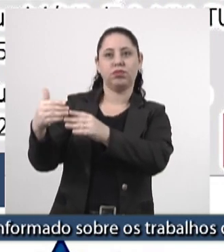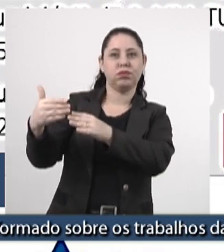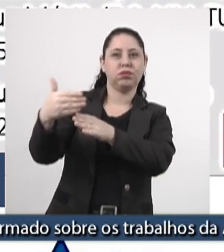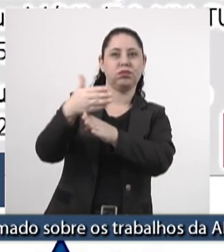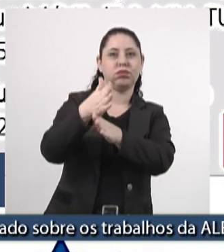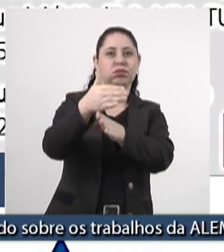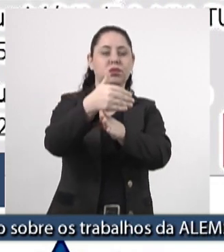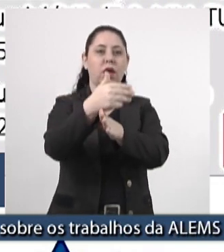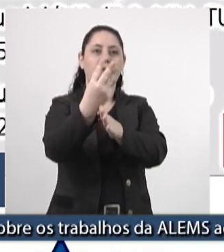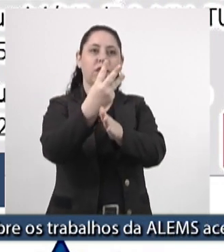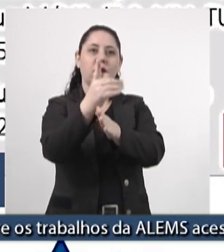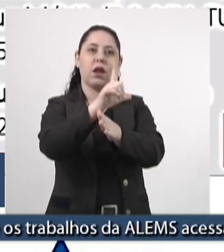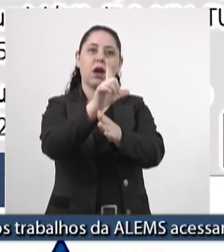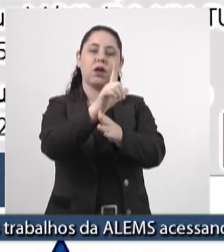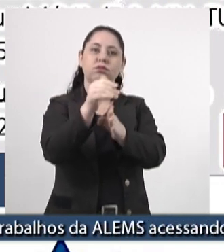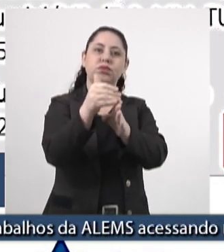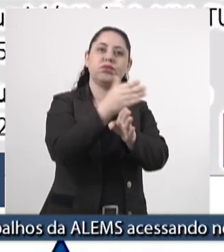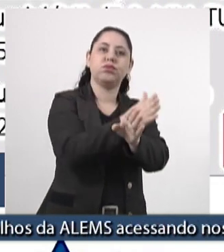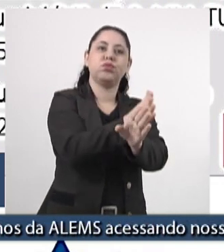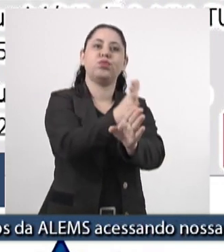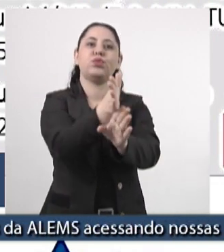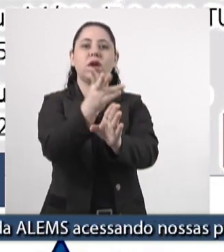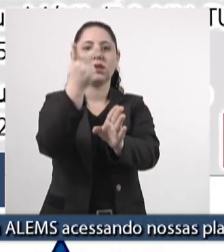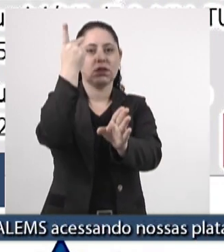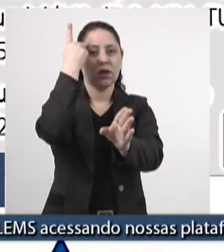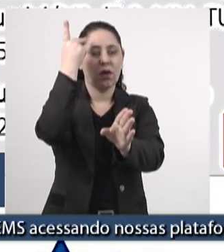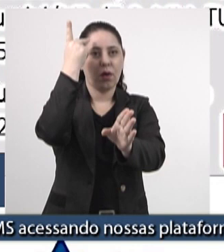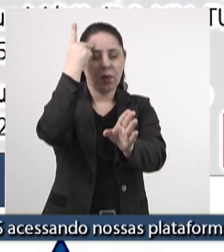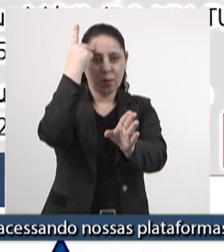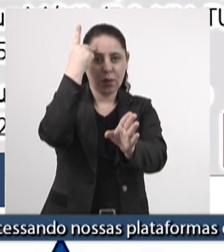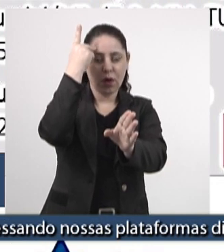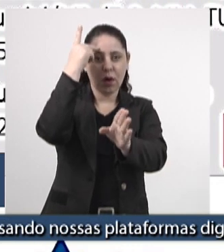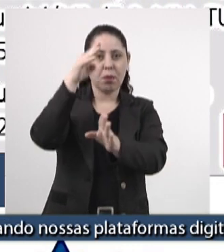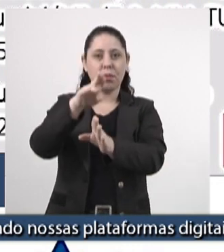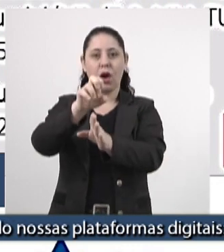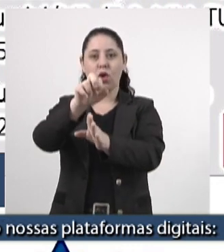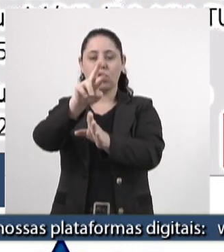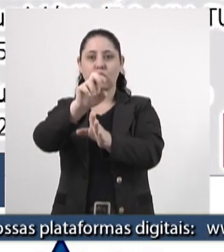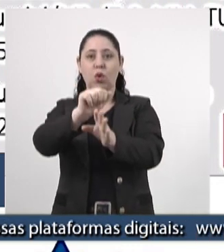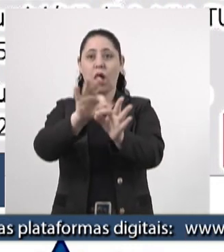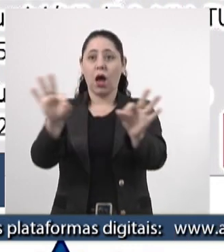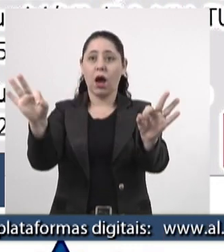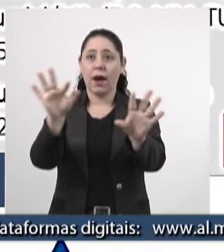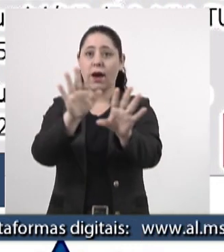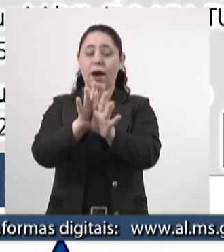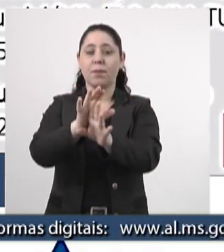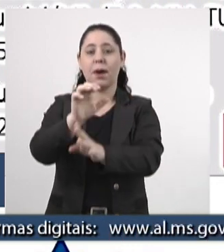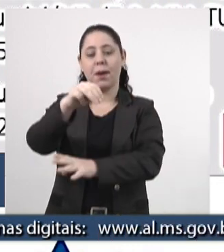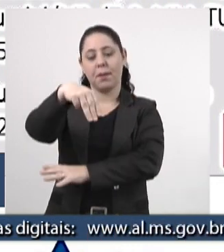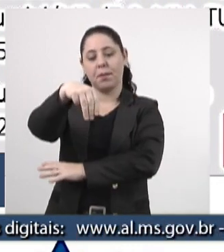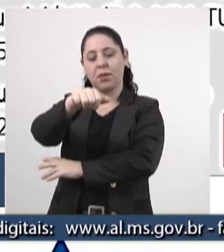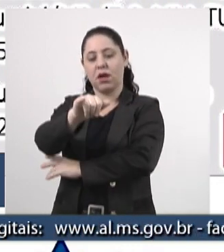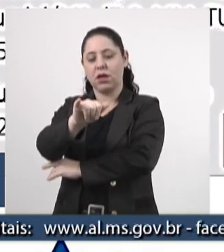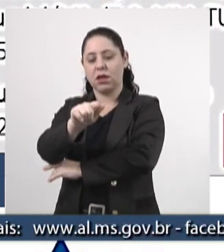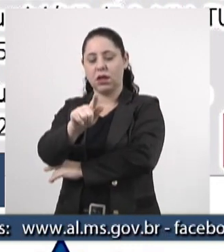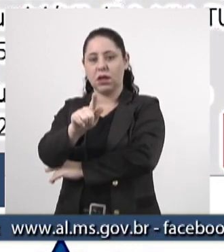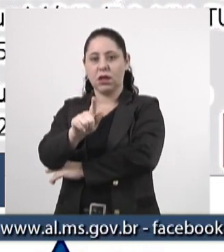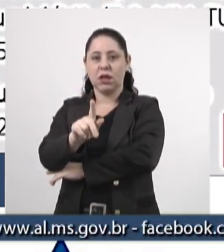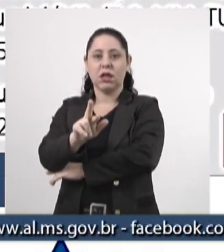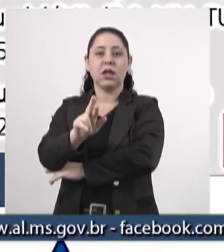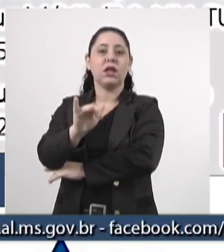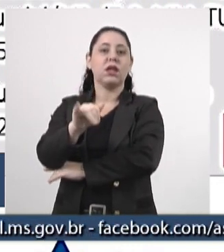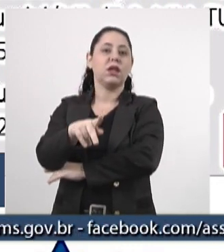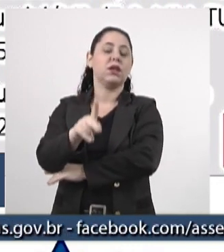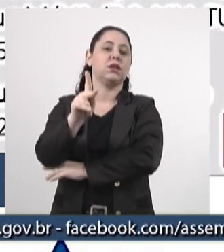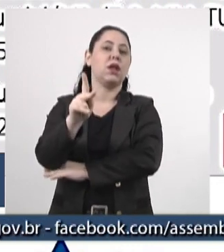vai por Três Lagoas, entra no Estado de São Paulo, passa por Bauru e termina em Mairinque. De Mairinque, ele